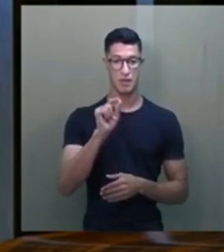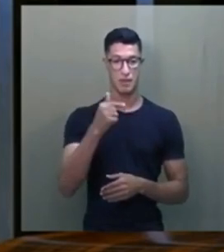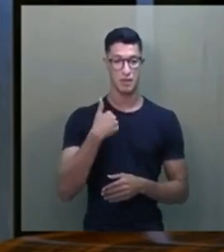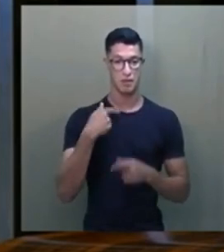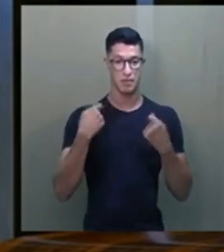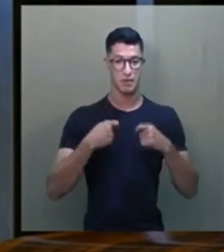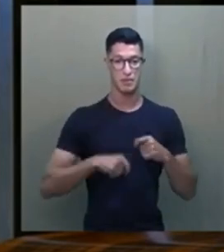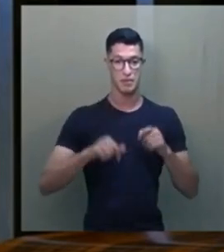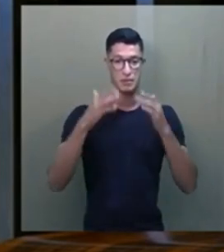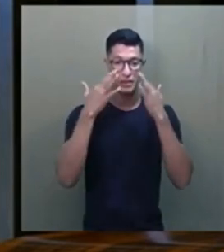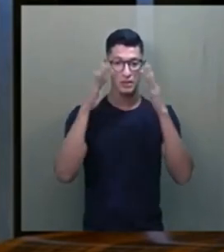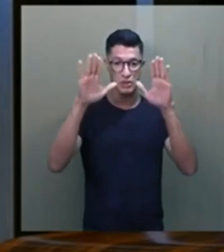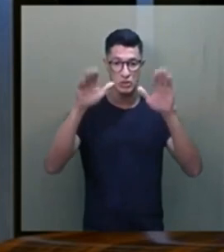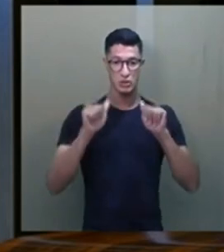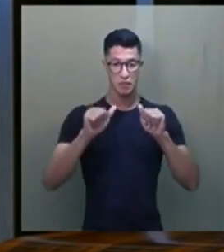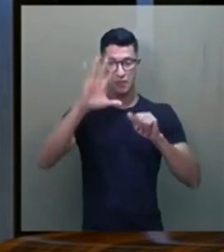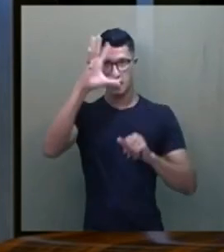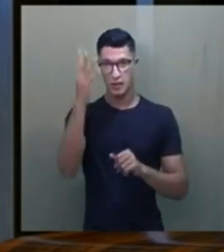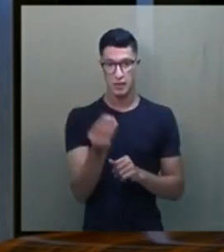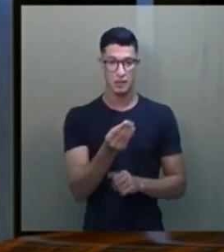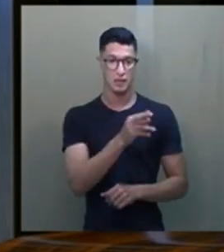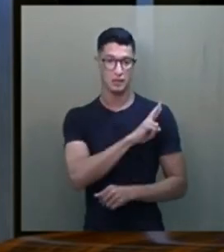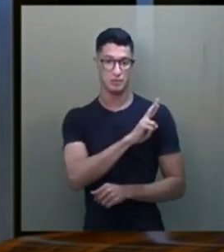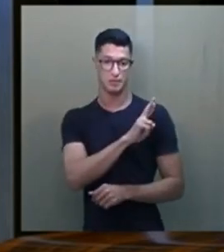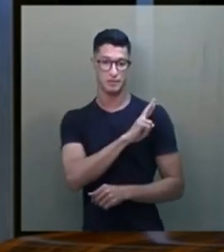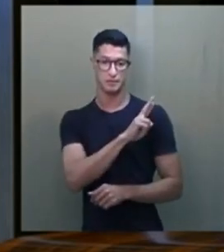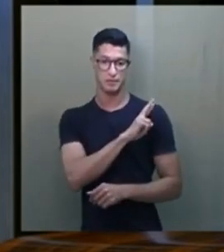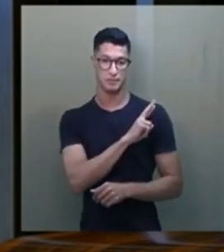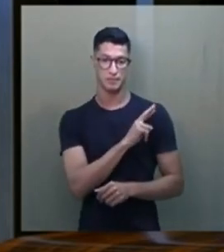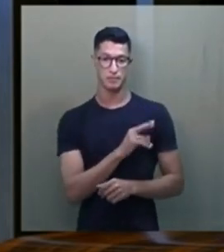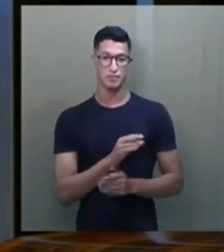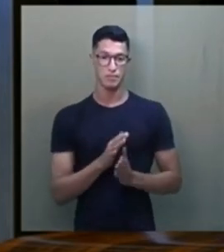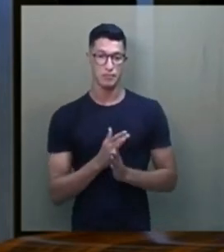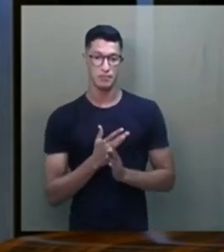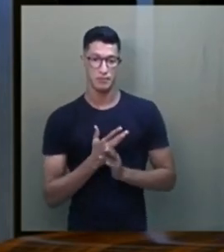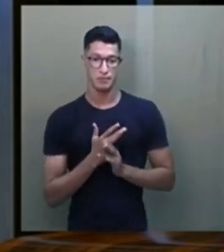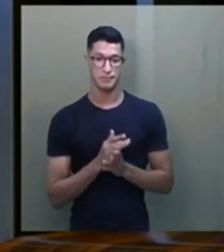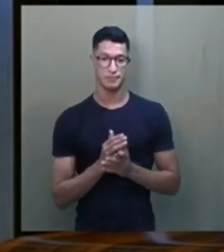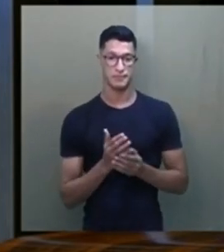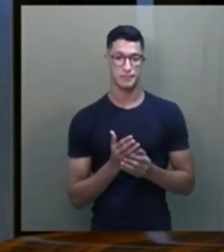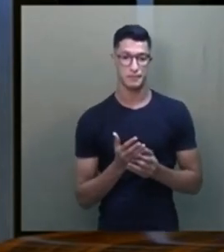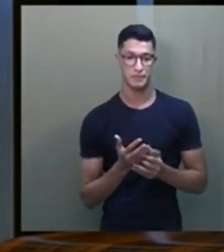chamar os espíritas à responsabilidade. Vamos lá.